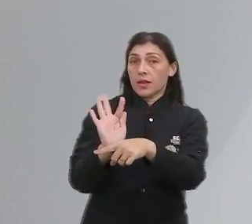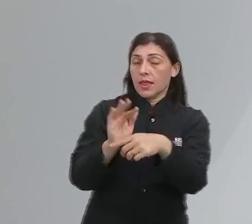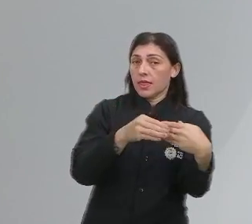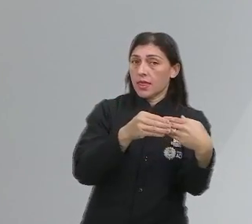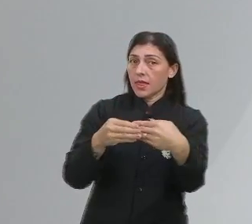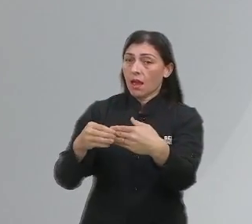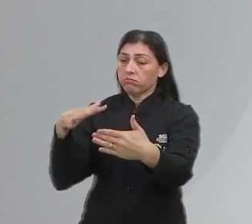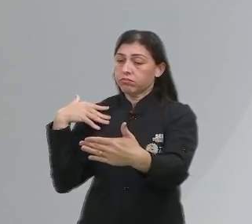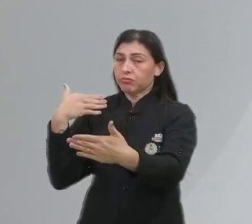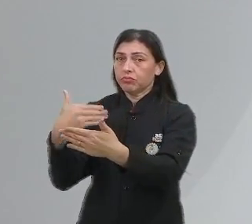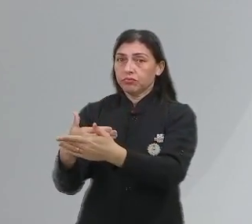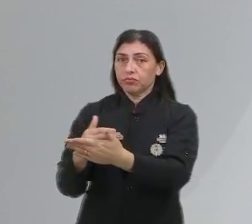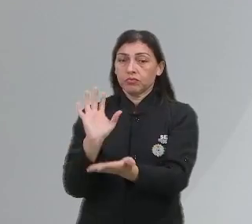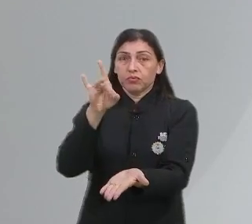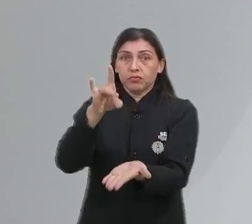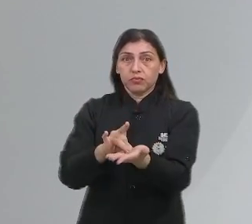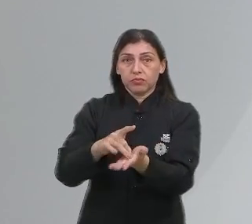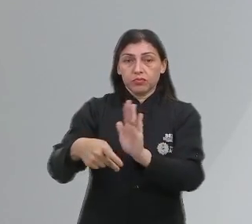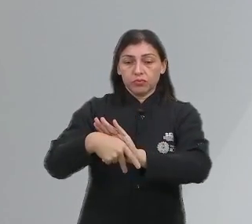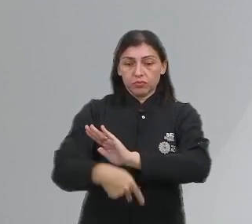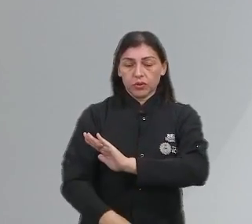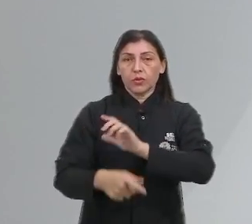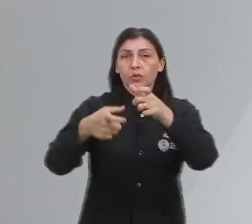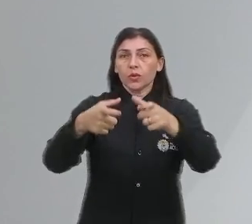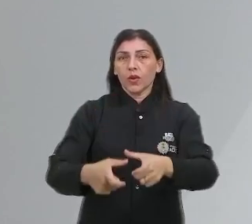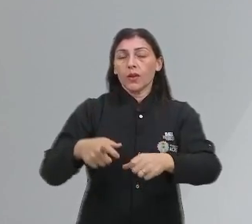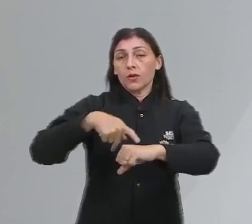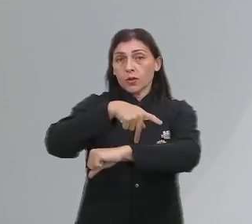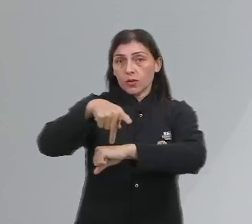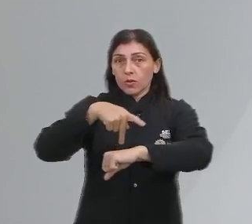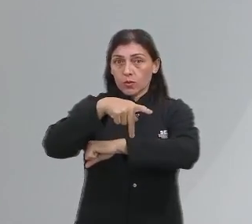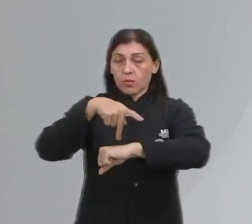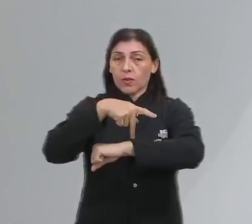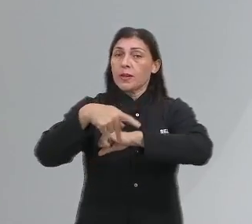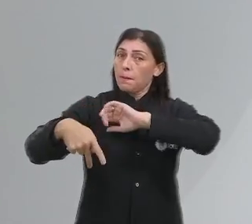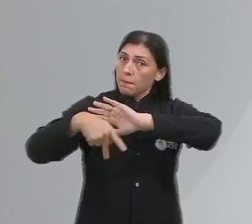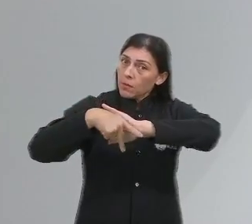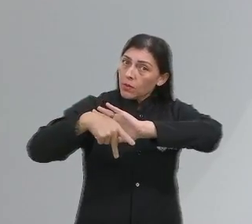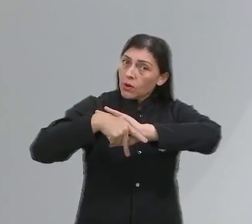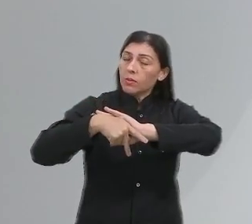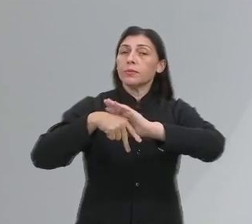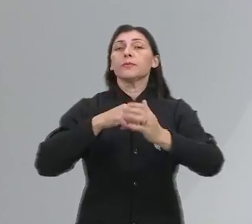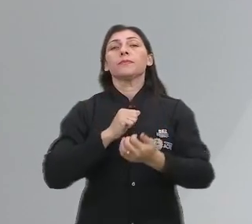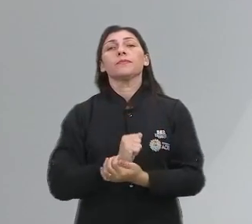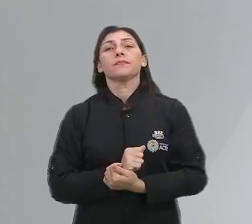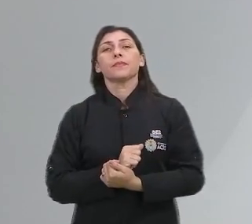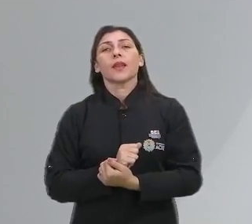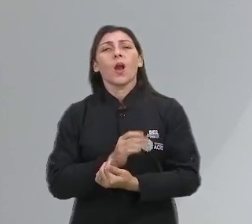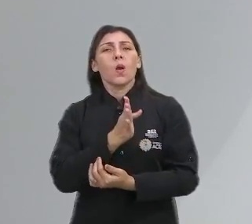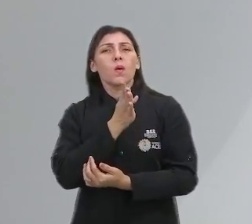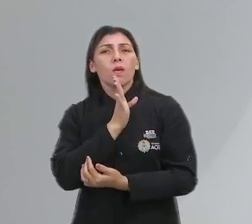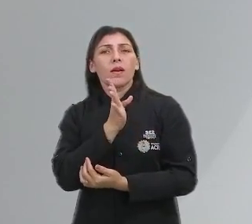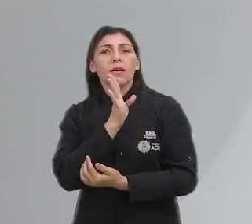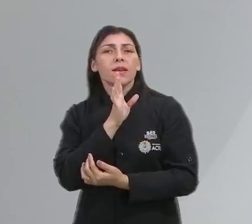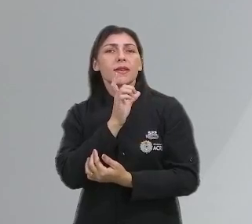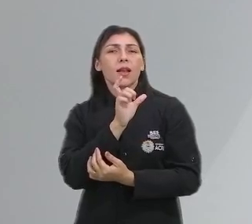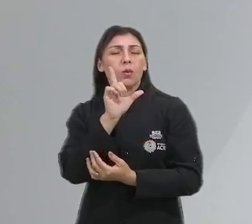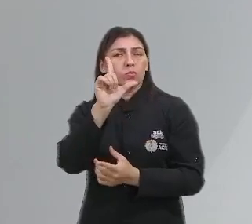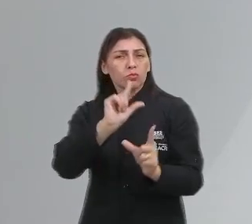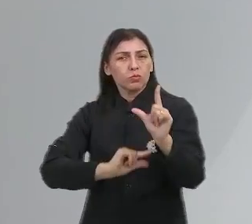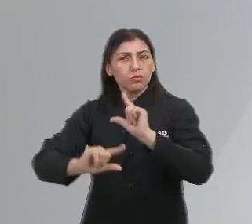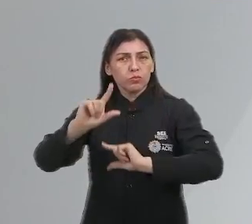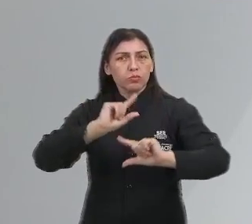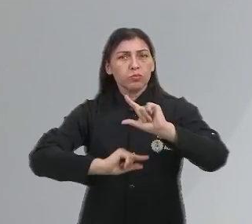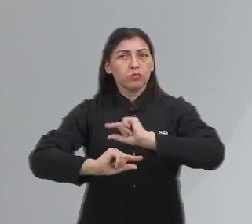trazem realidades locais. locais daqueles países que elas pertencem, né? Então, conhecer um pouco da realidade